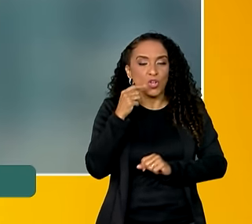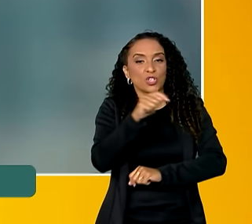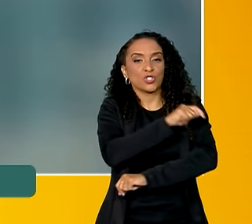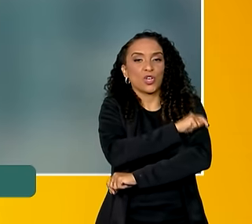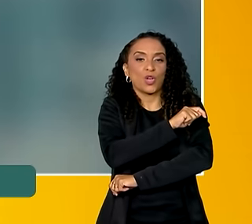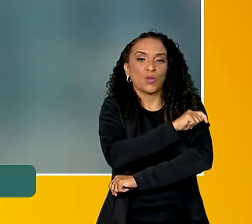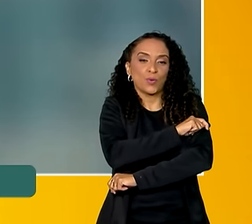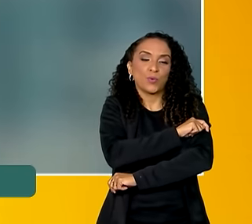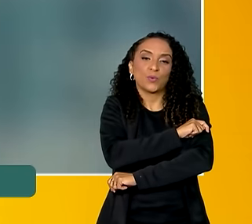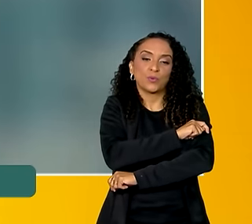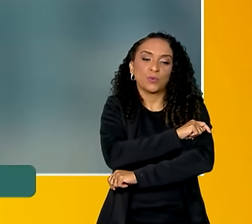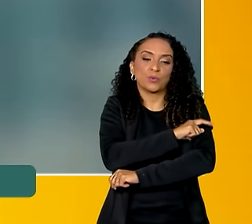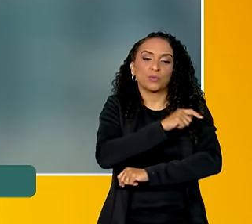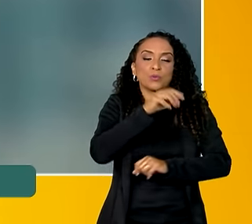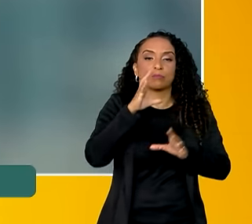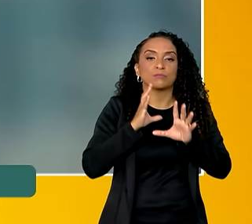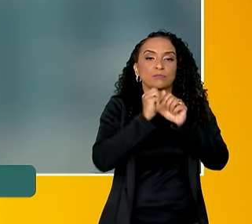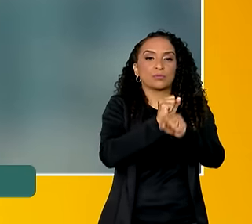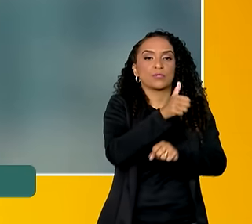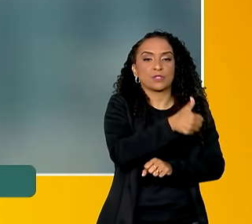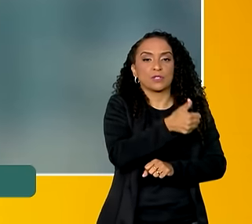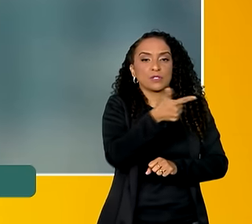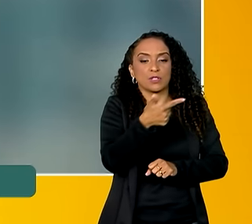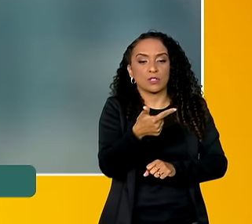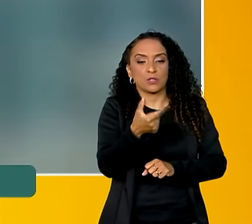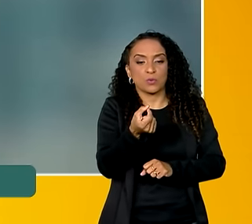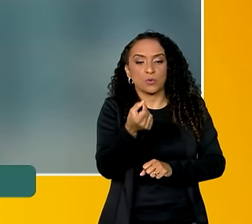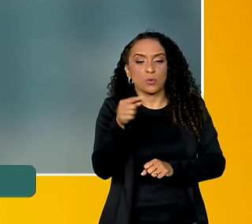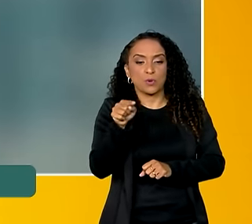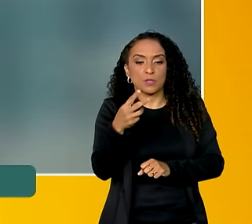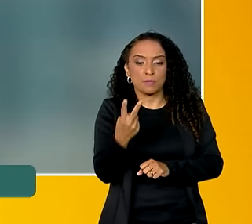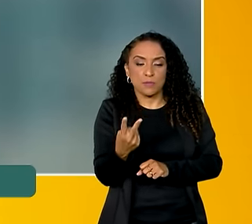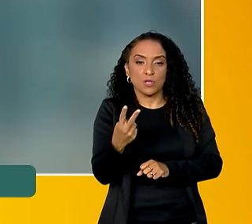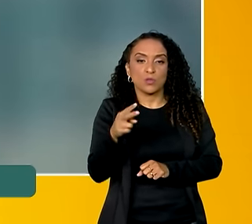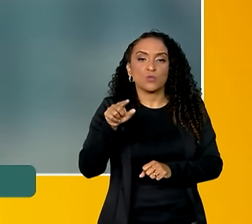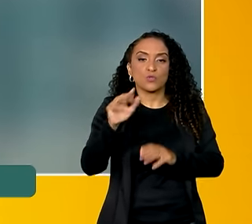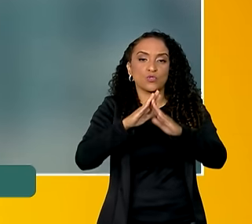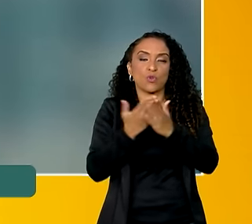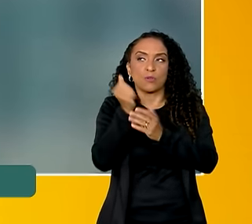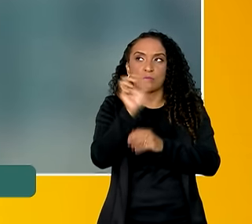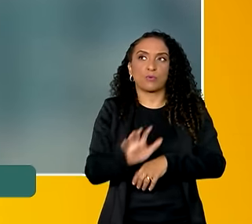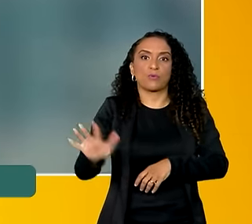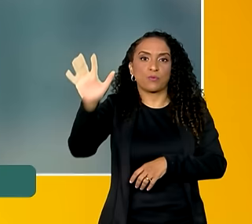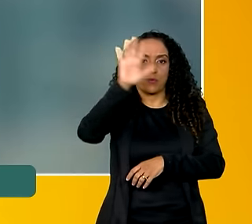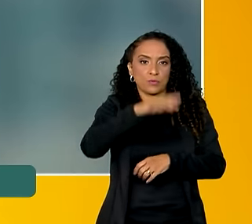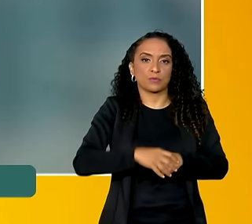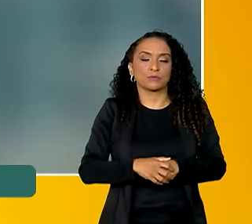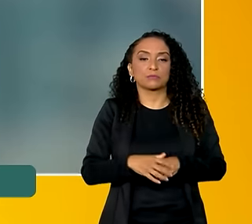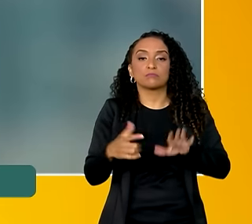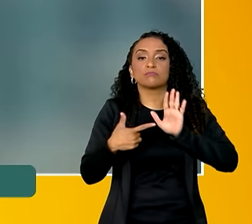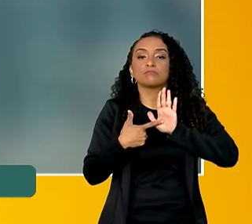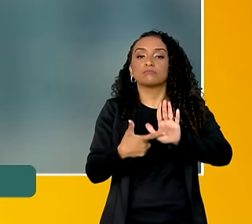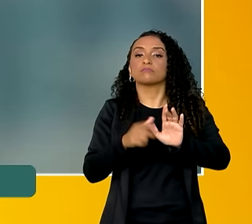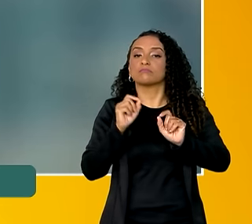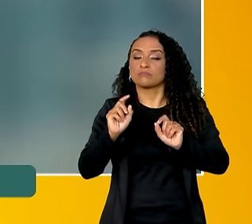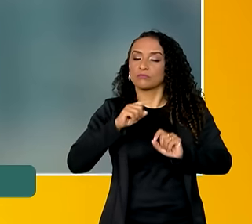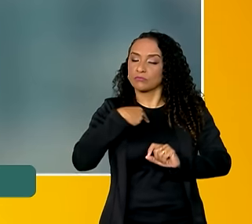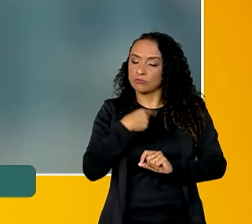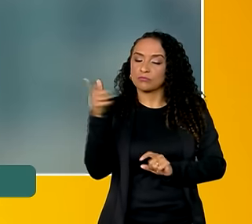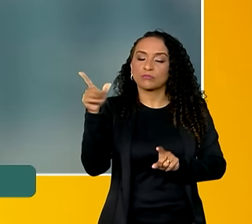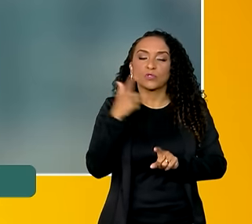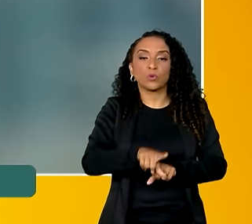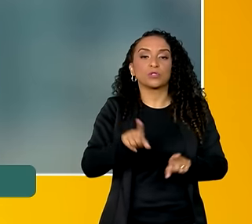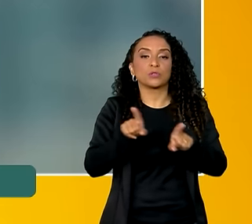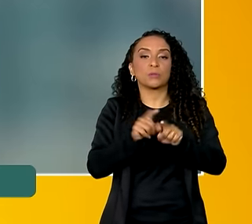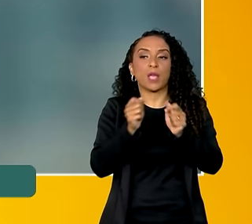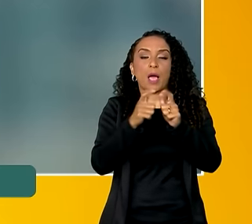estudantes em 102.199 escolas em todo o país. Destaque-se que a gente também conseguiu